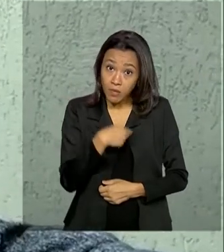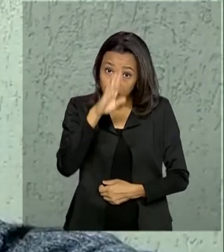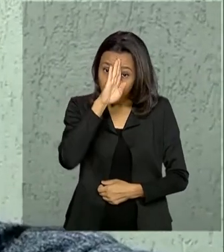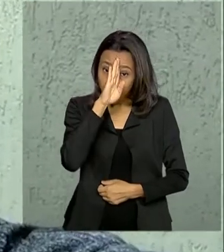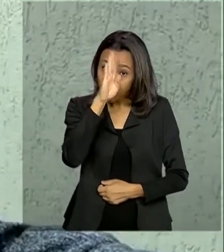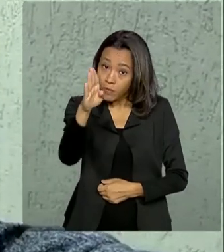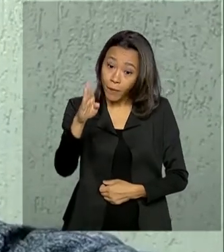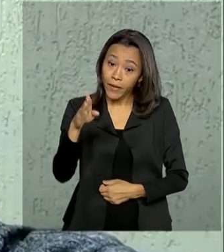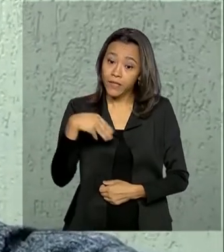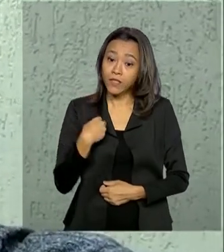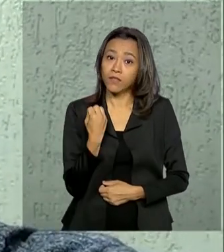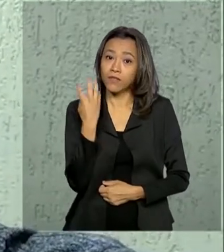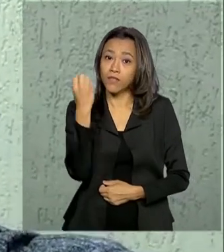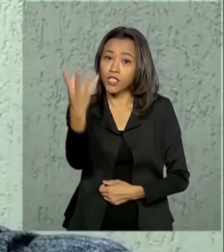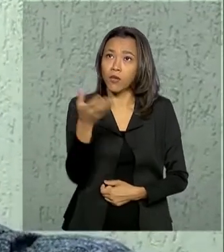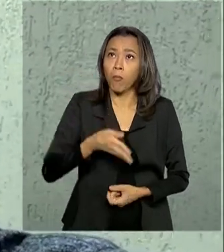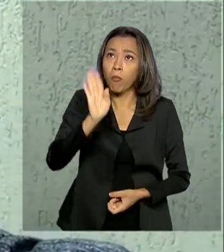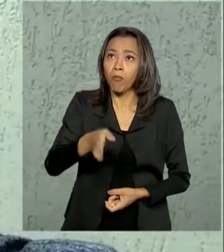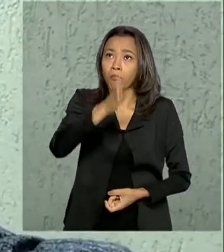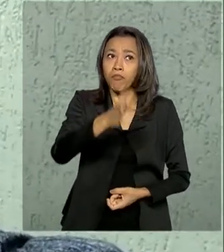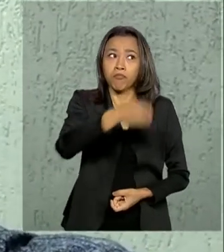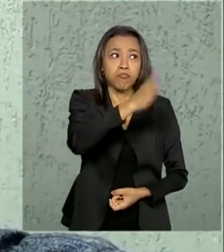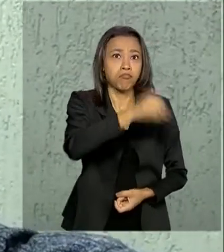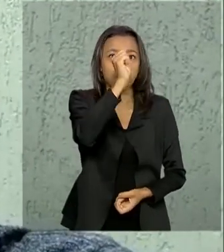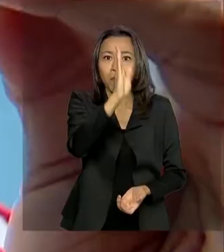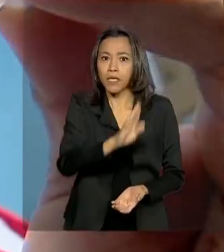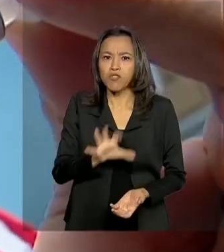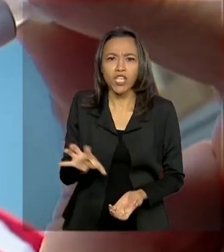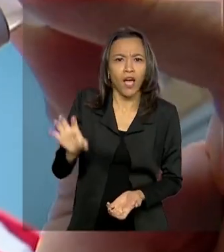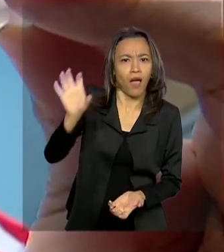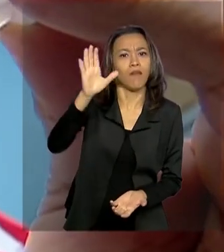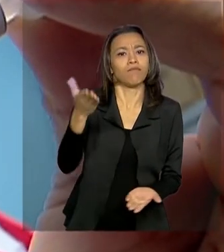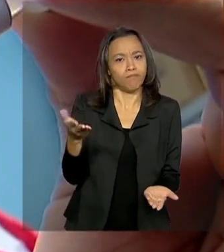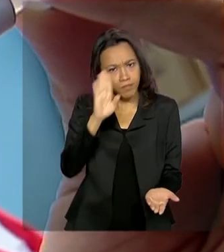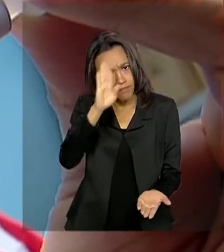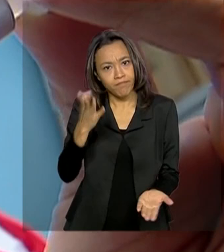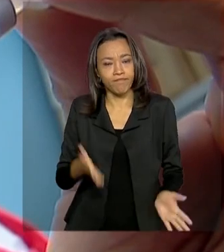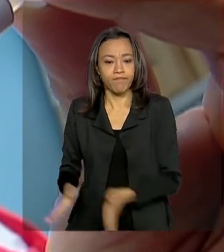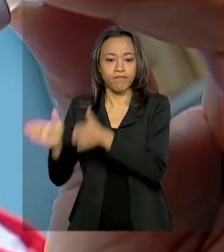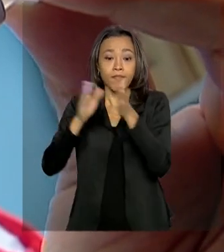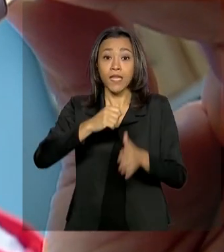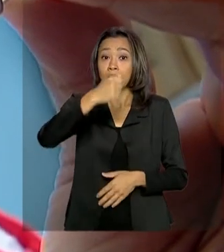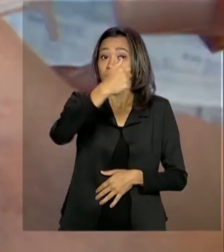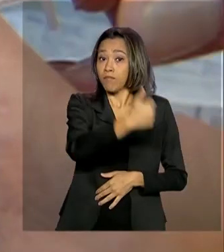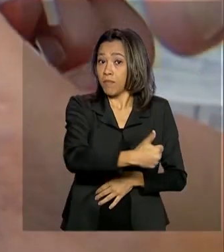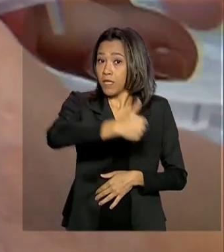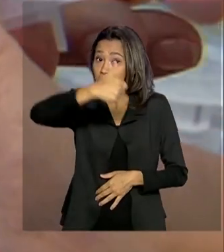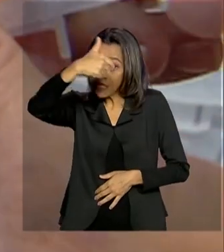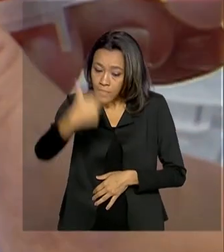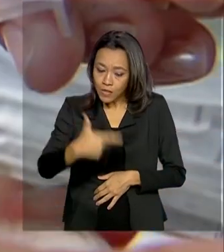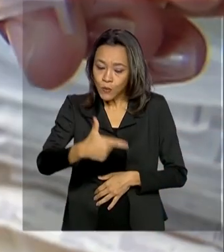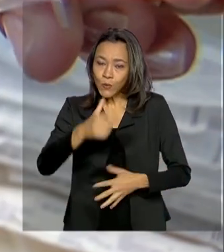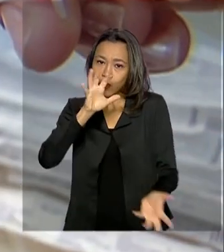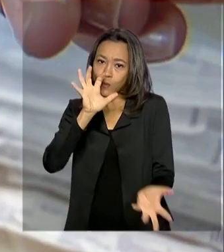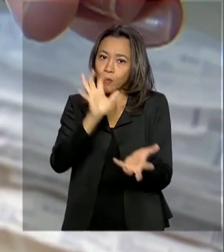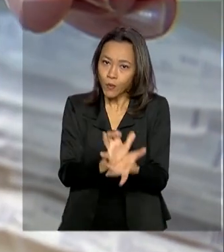que somos caminhonetes que rodamos aí o país inteiro aí, de estado em estado. Nesta segunda etapa de vacinação, que começou nesta quinta